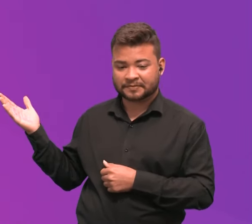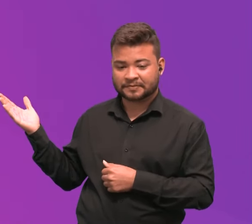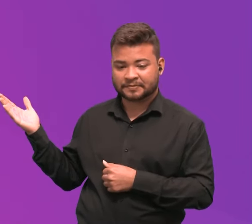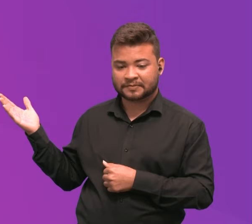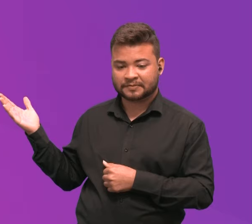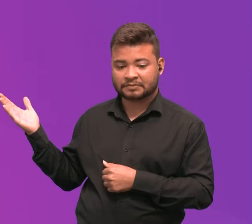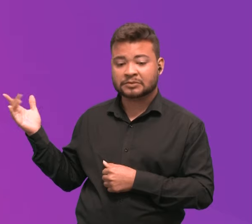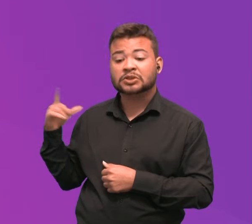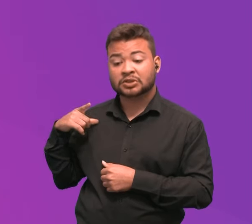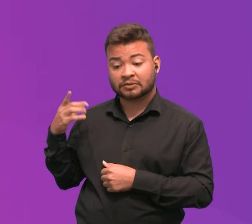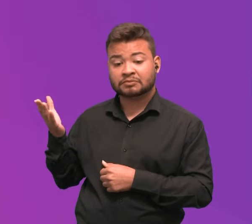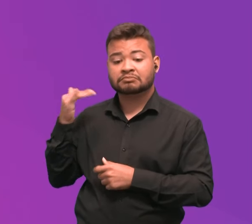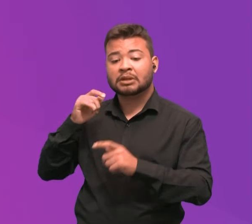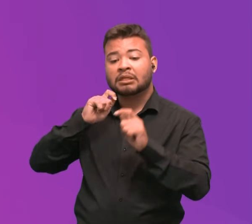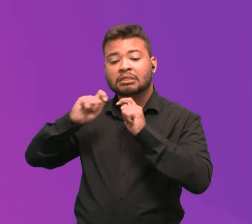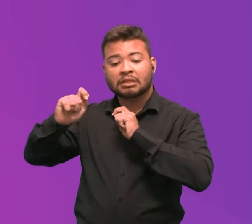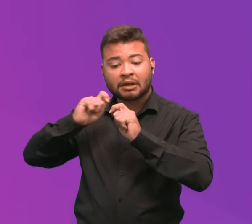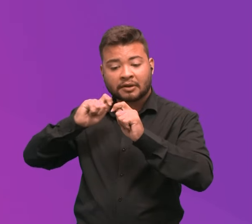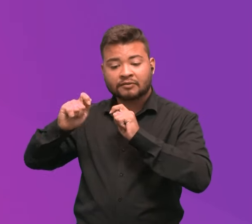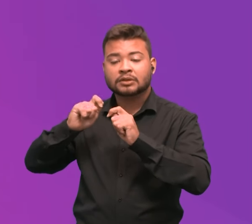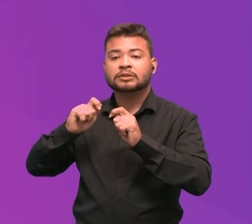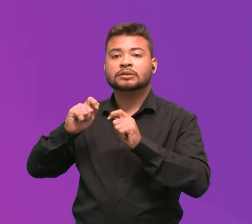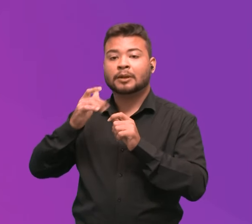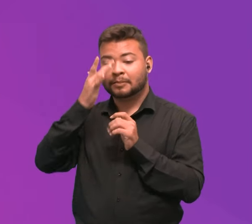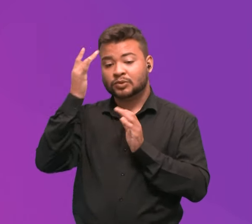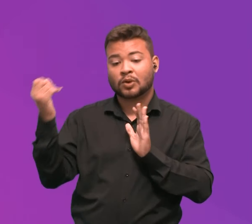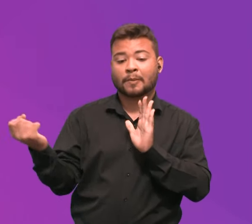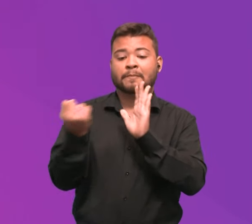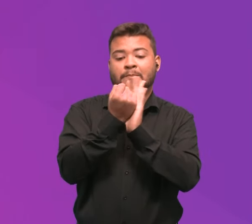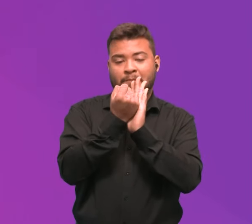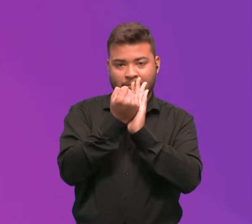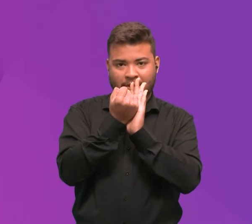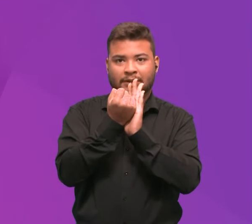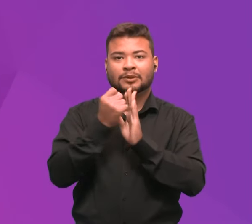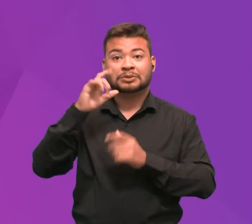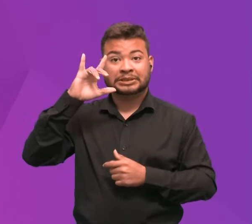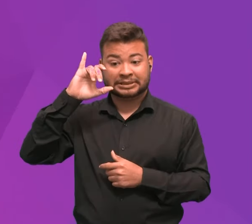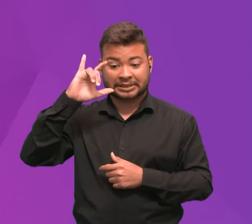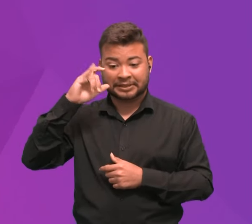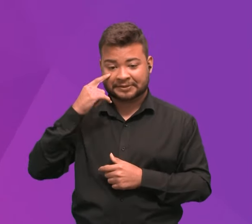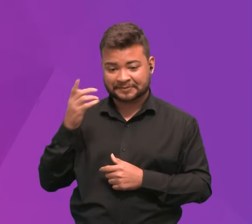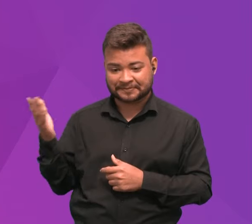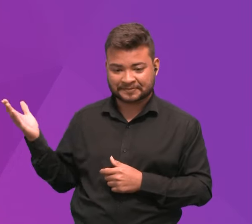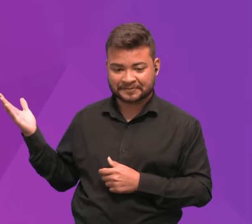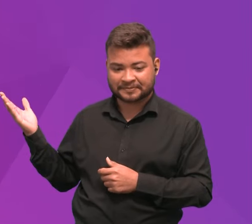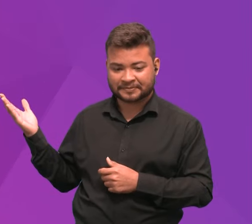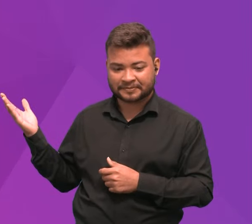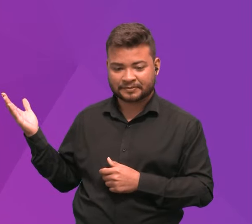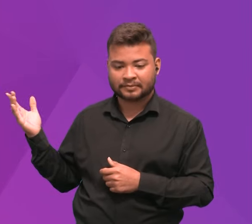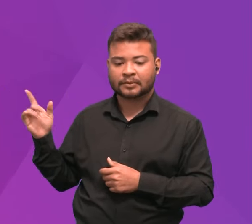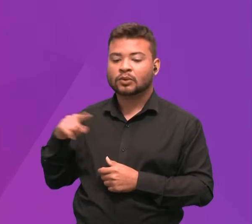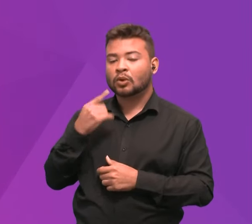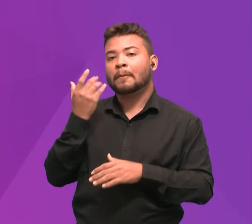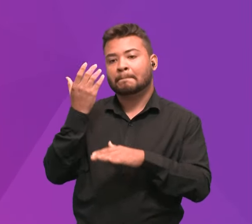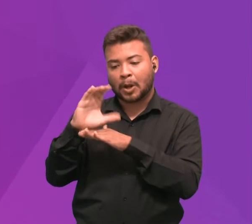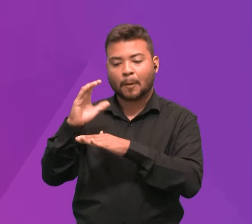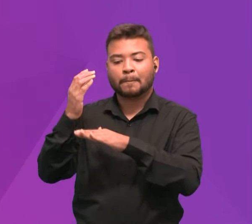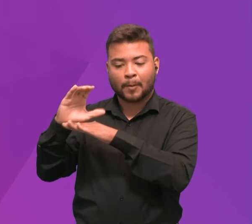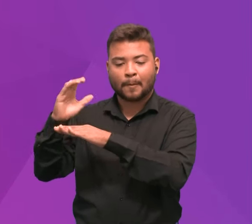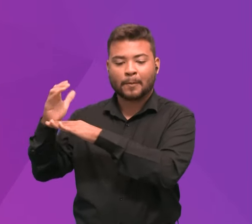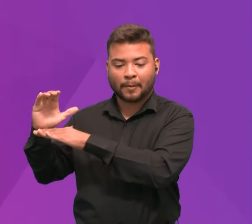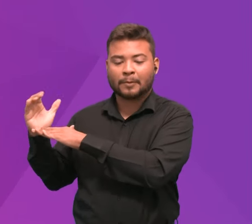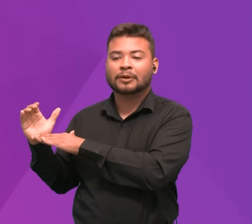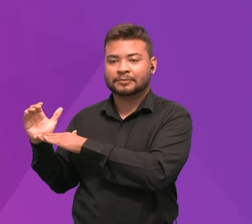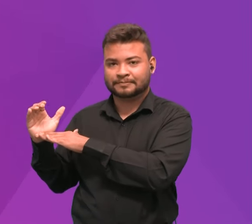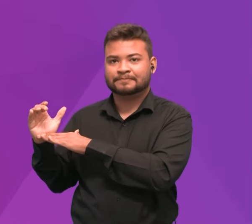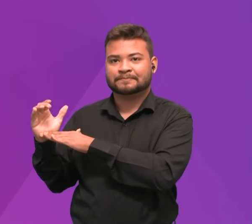que foram entrevistadas para a gente, marcaram a gente então aí no nosso Instagram, e a gente vai repostando e fica então